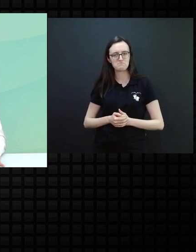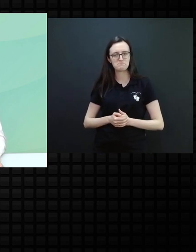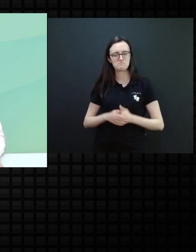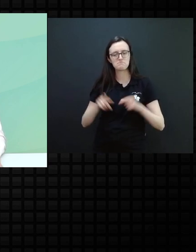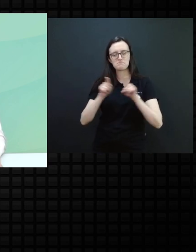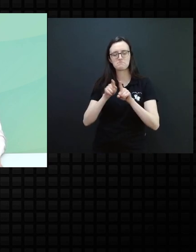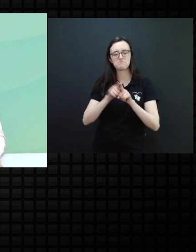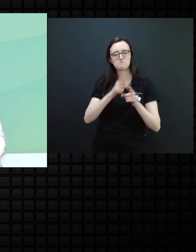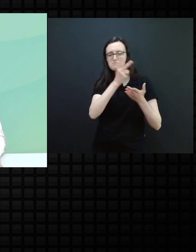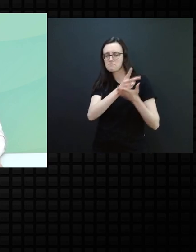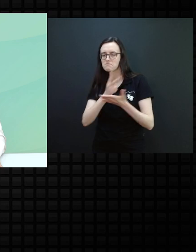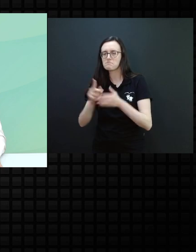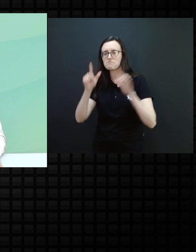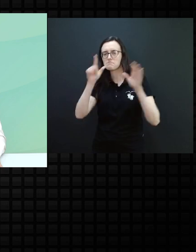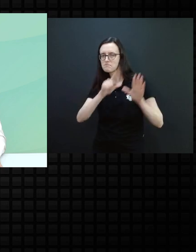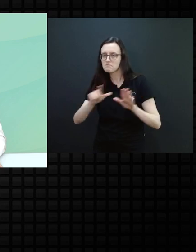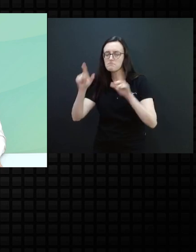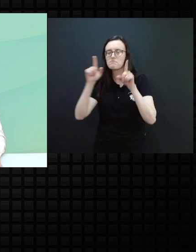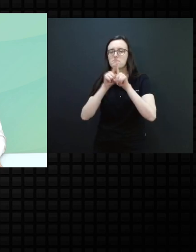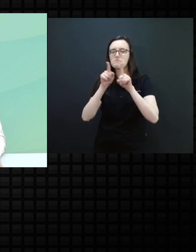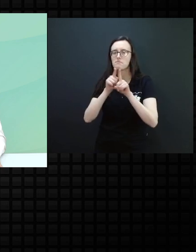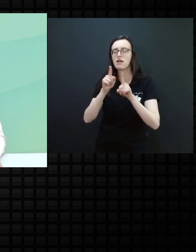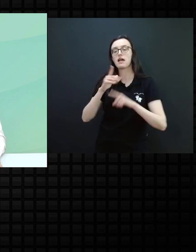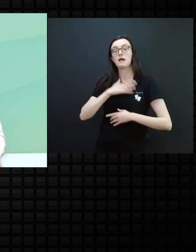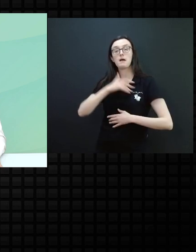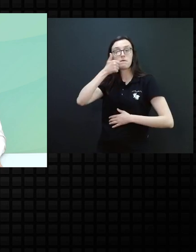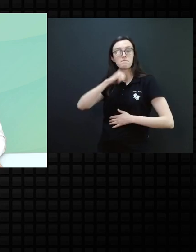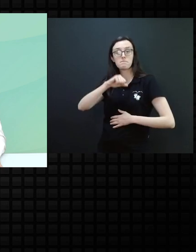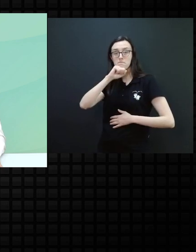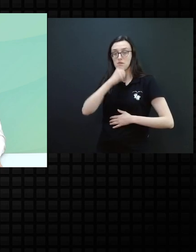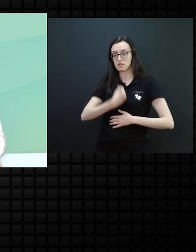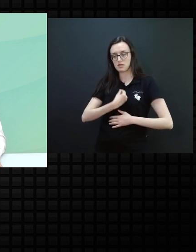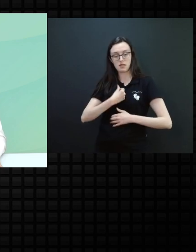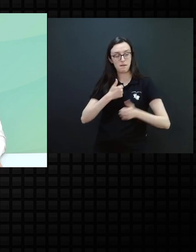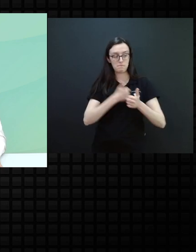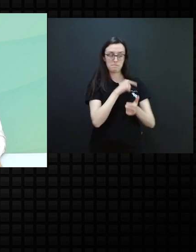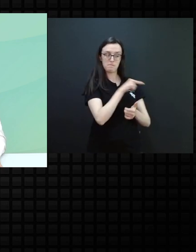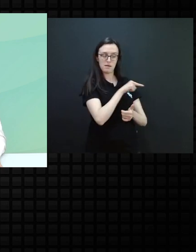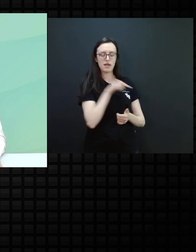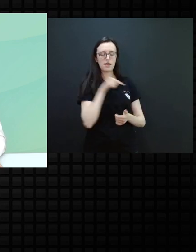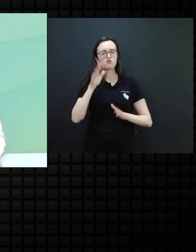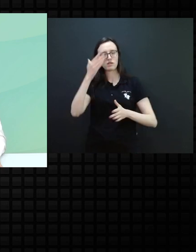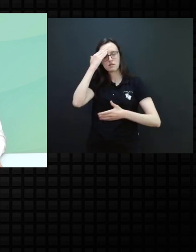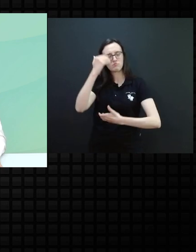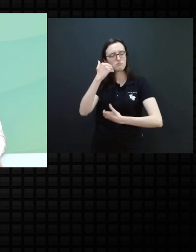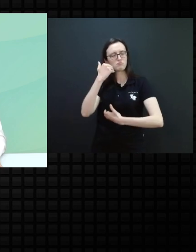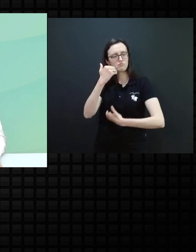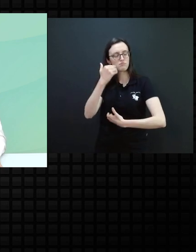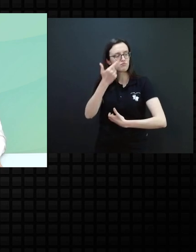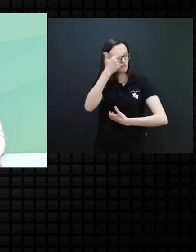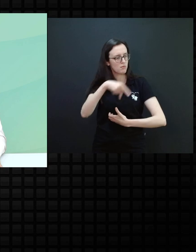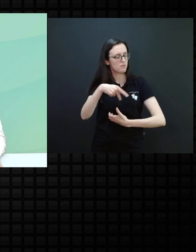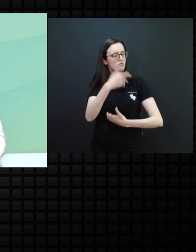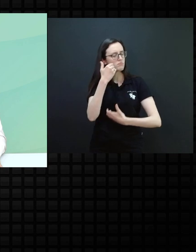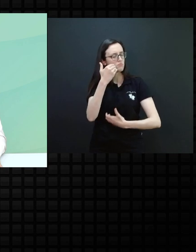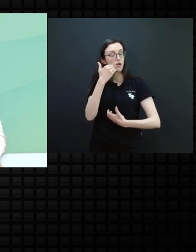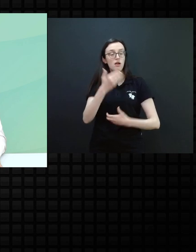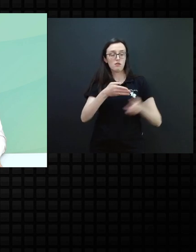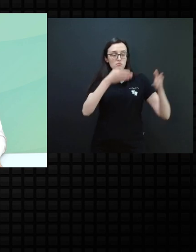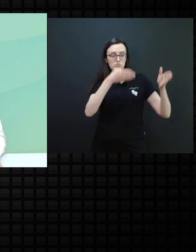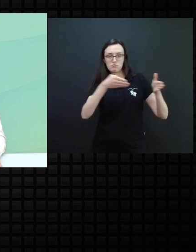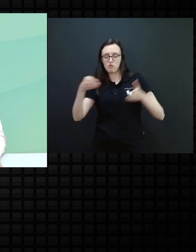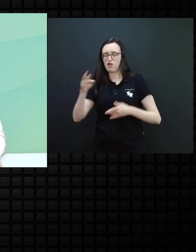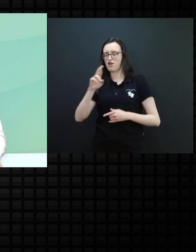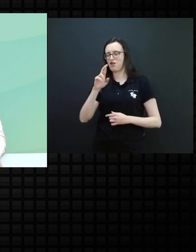semanas, né, ou meses, a minha mãe está próxima e está aí, e volto a repetir, professor? A rotina